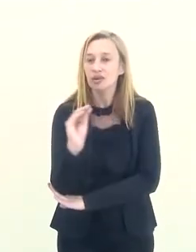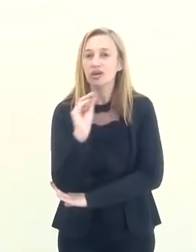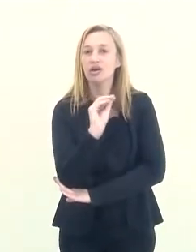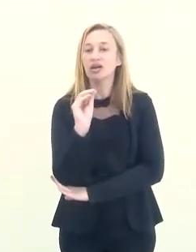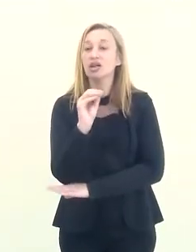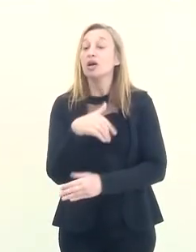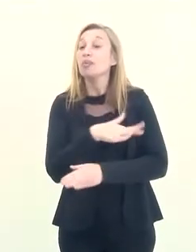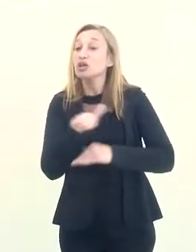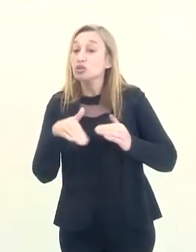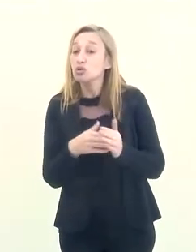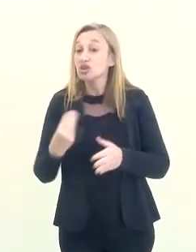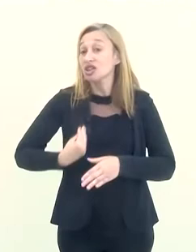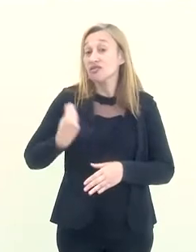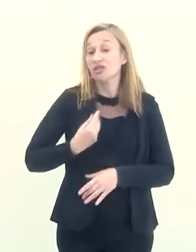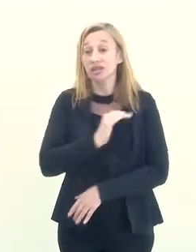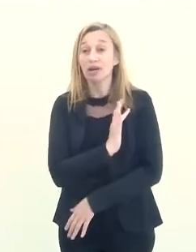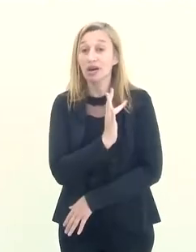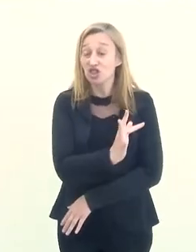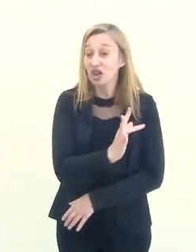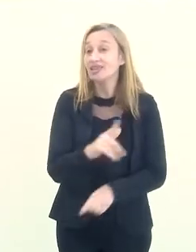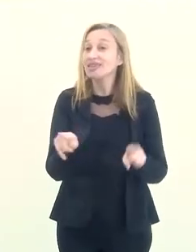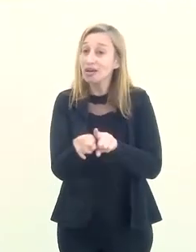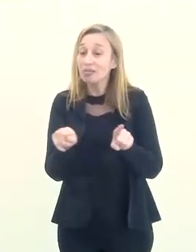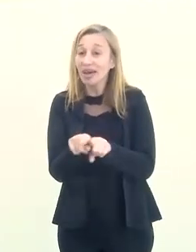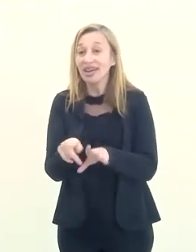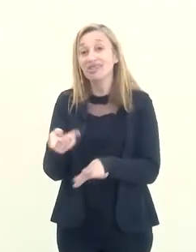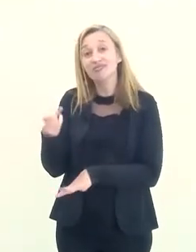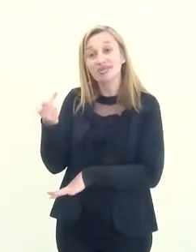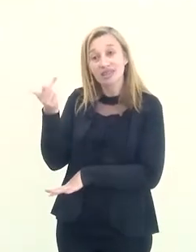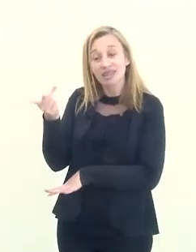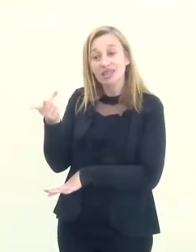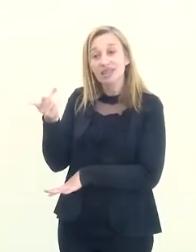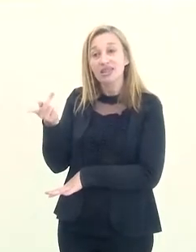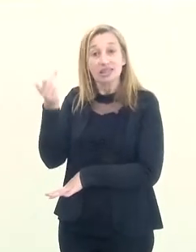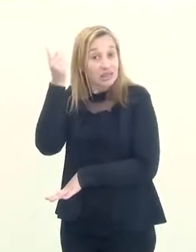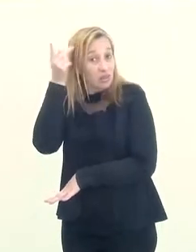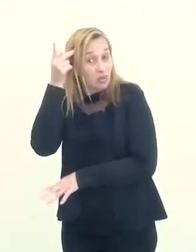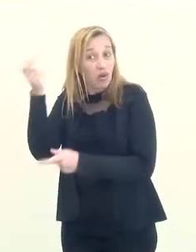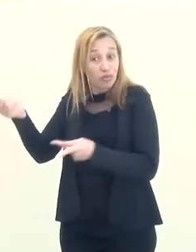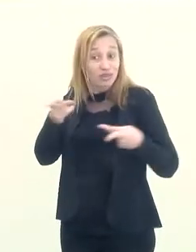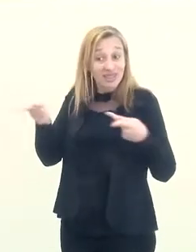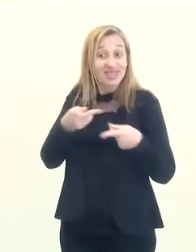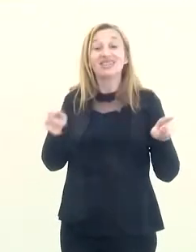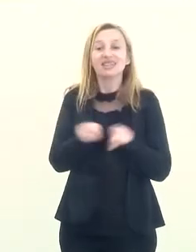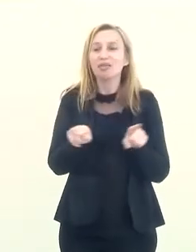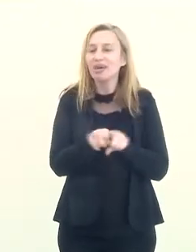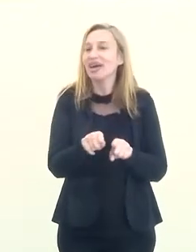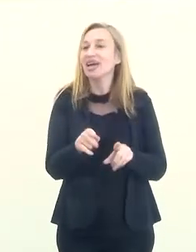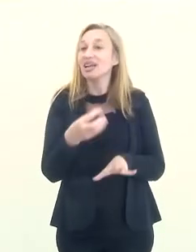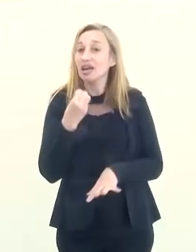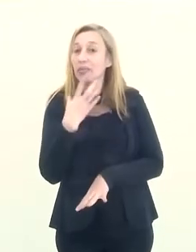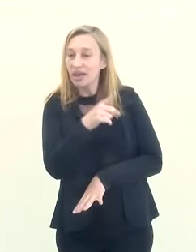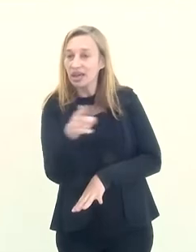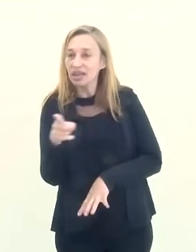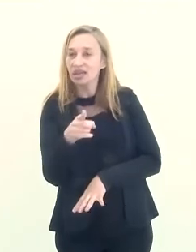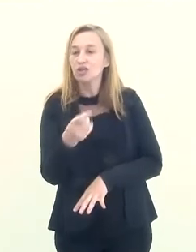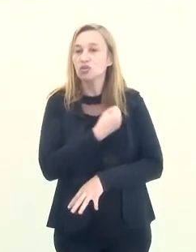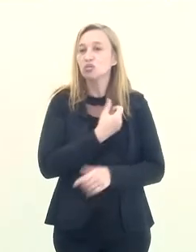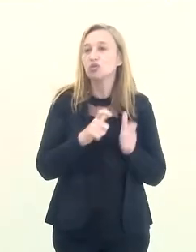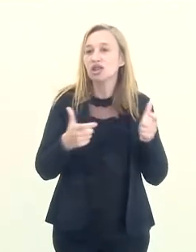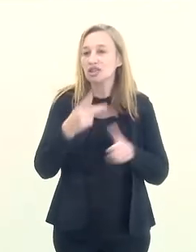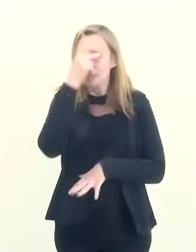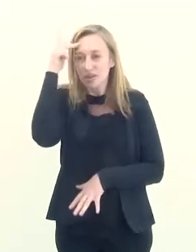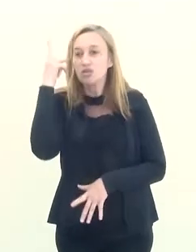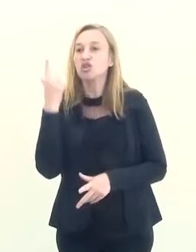E o que vem de São Paulo, eu acho que ali está muito bem servido de público, porque você tem ali, enfim, uma grande